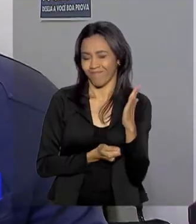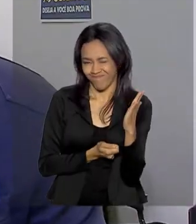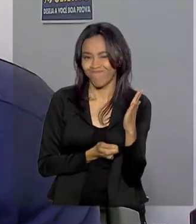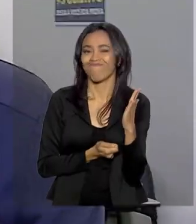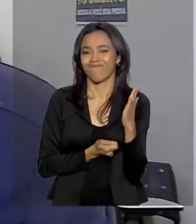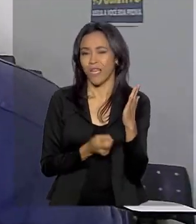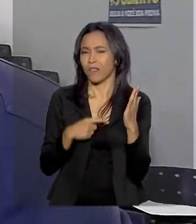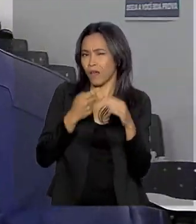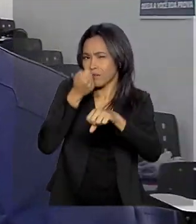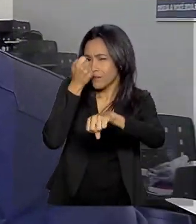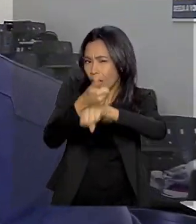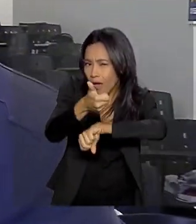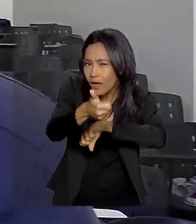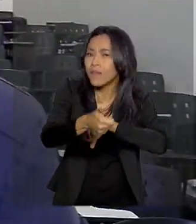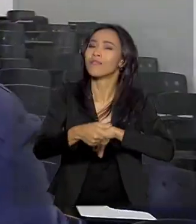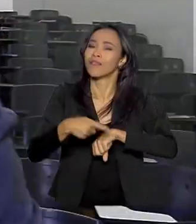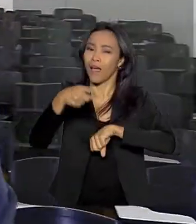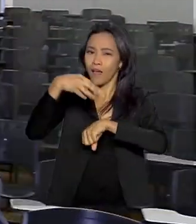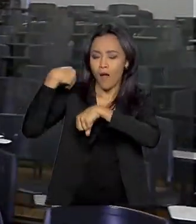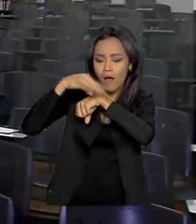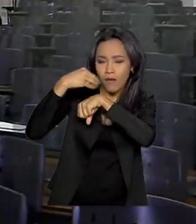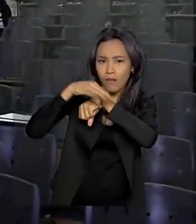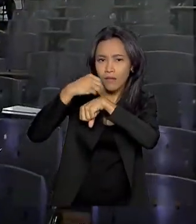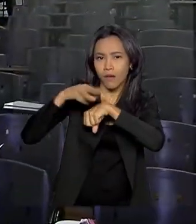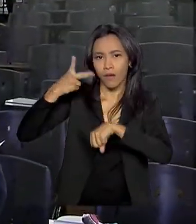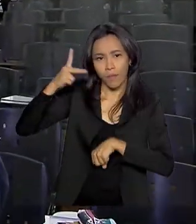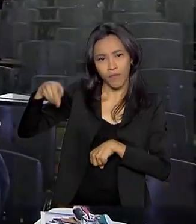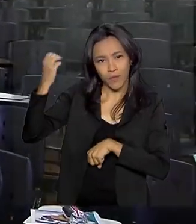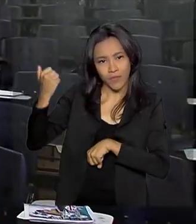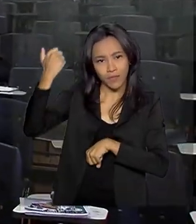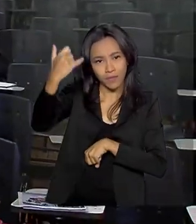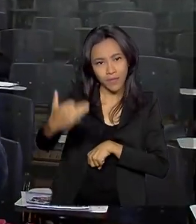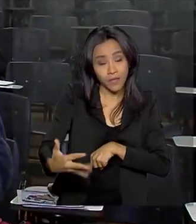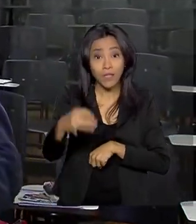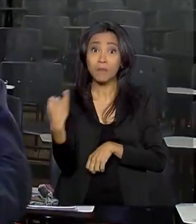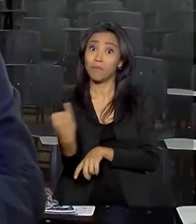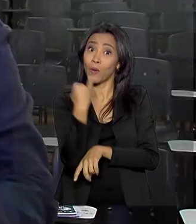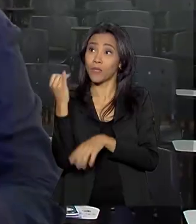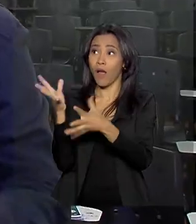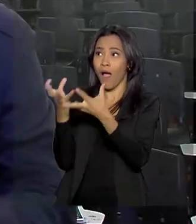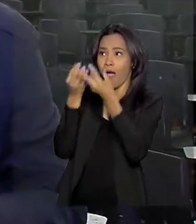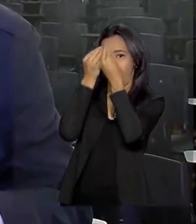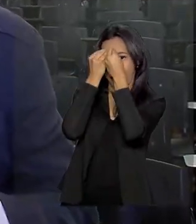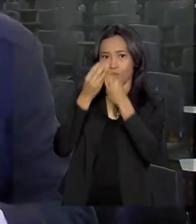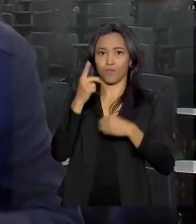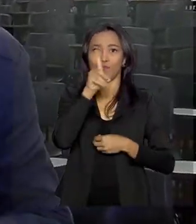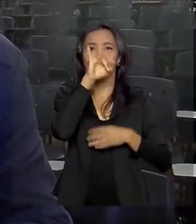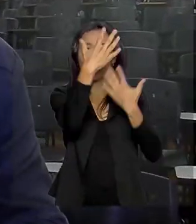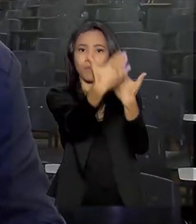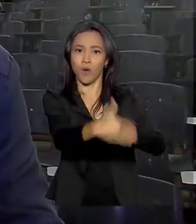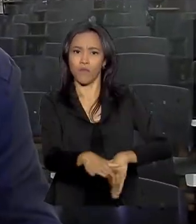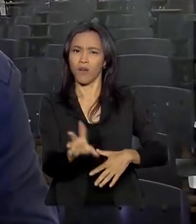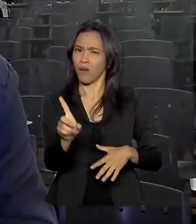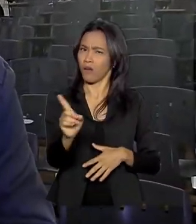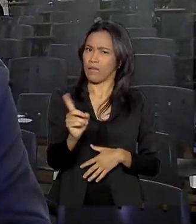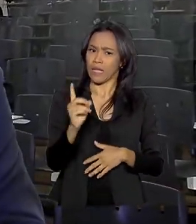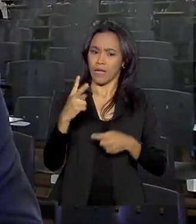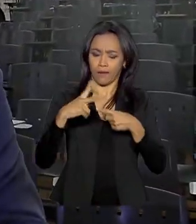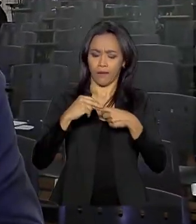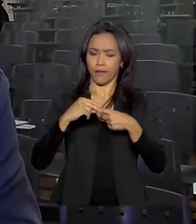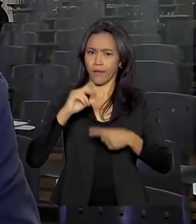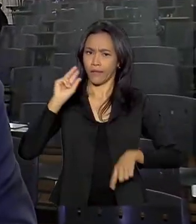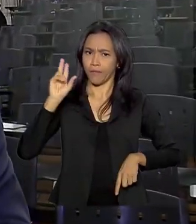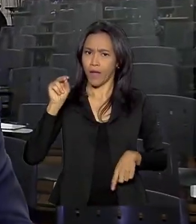muitas dicas que esses alunos estão pegando aqui que são importantes para o dia da prova. Como, exemplo, Renata, nada de caneta